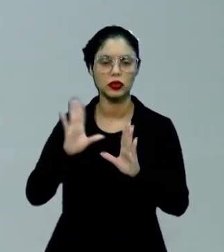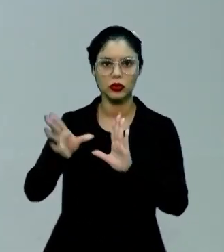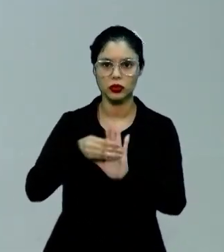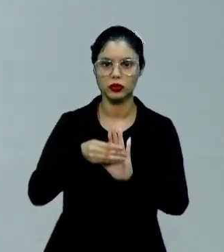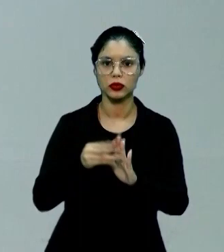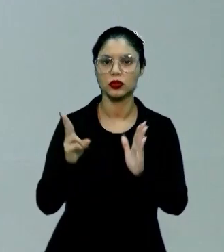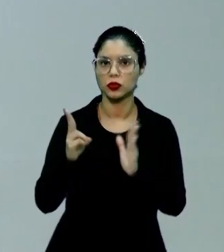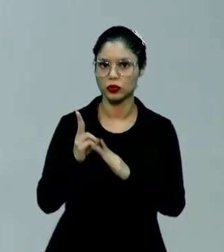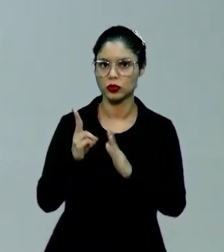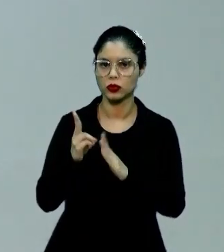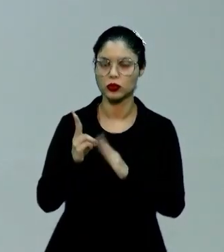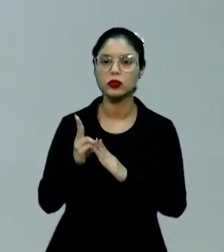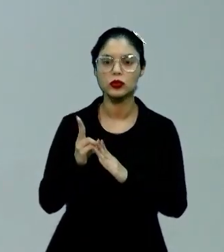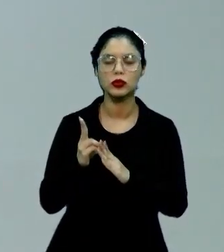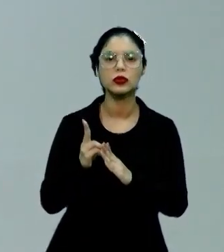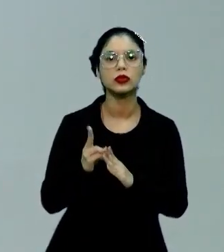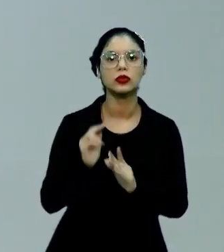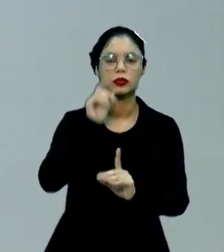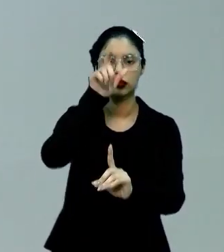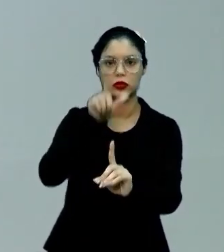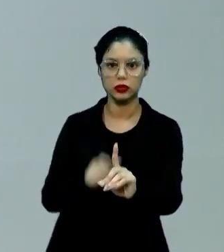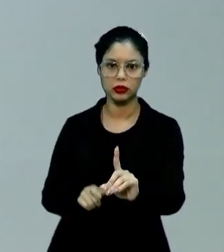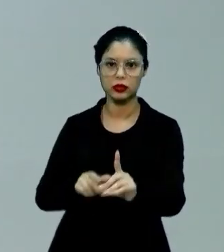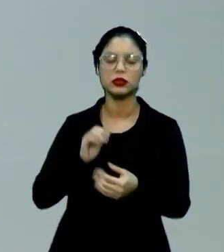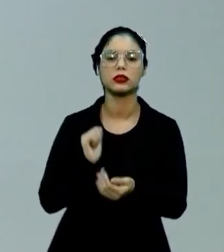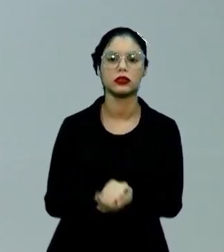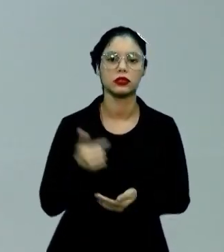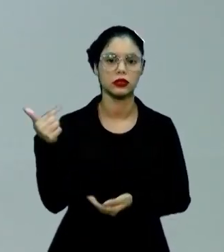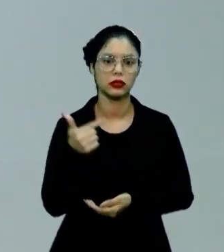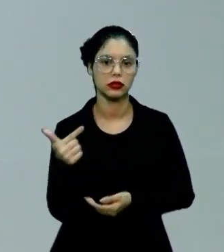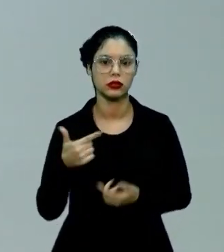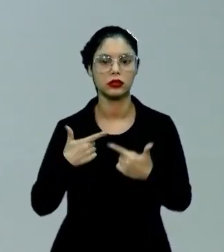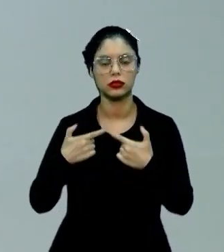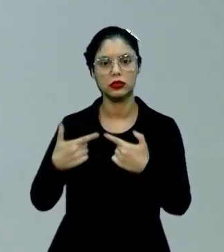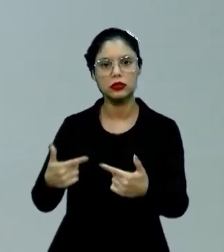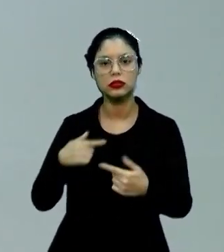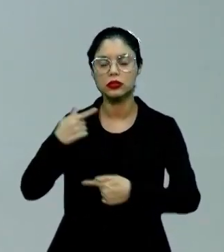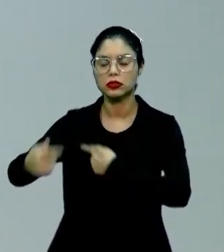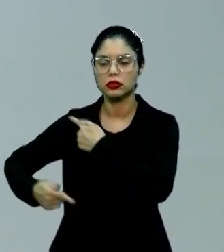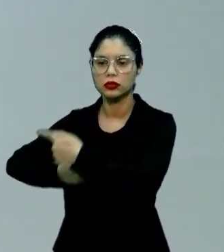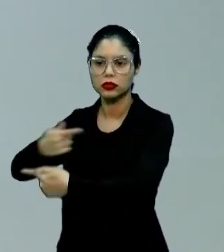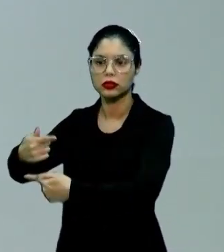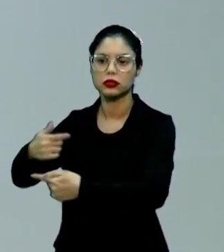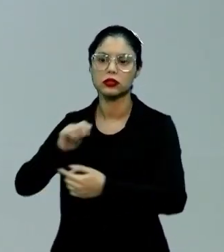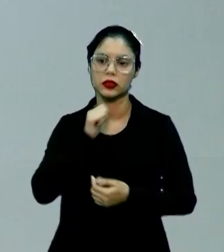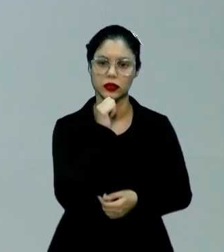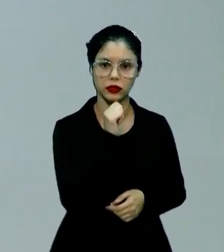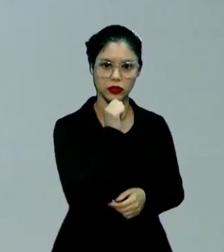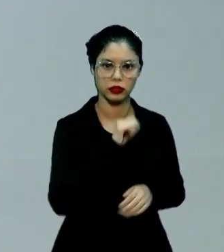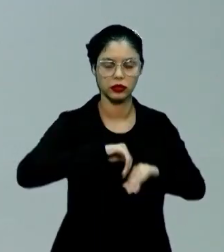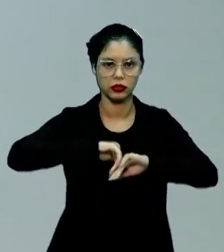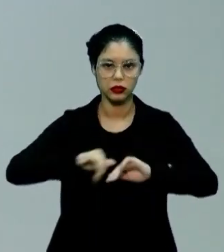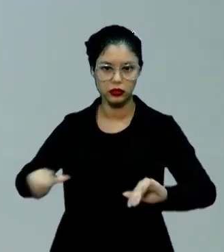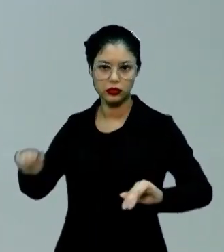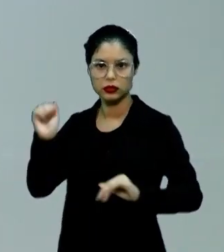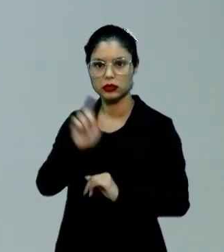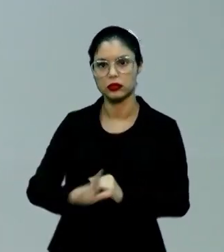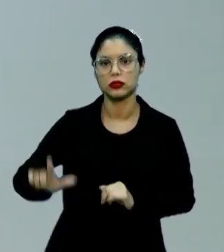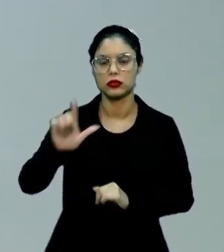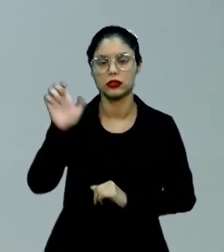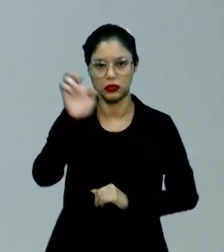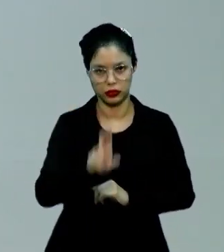o índio como centro da narrativa, em que na segunda geração eu tento me desprender da literatura